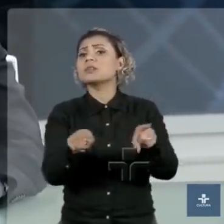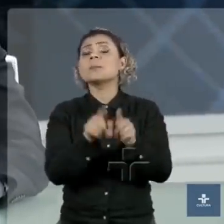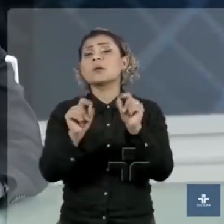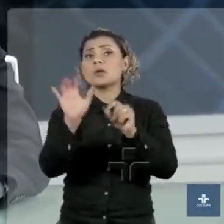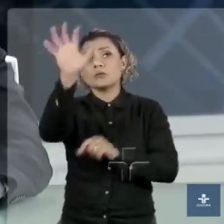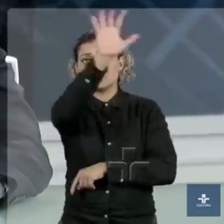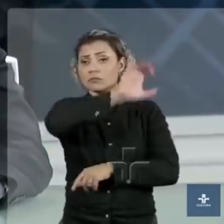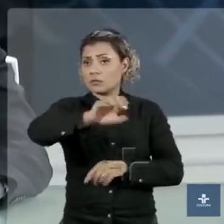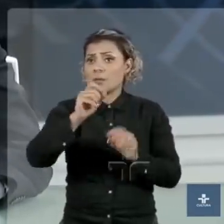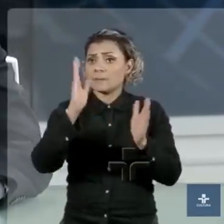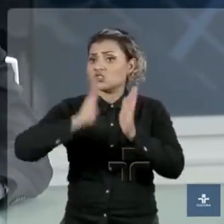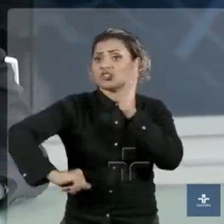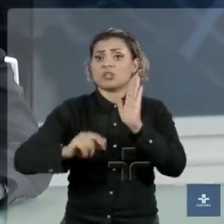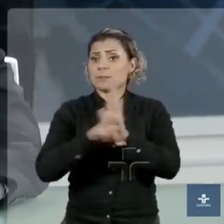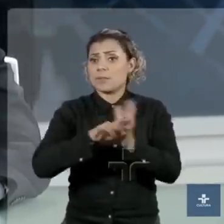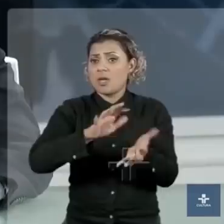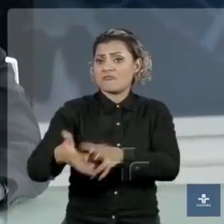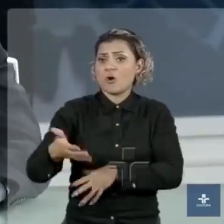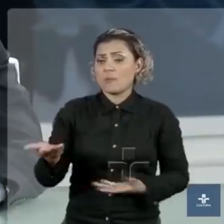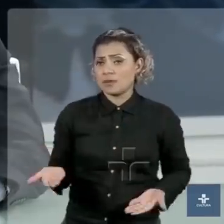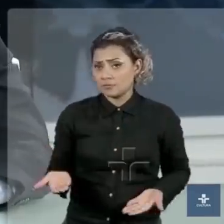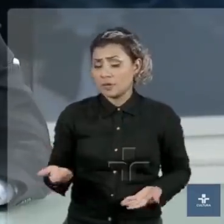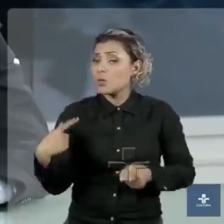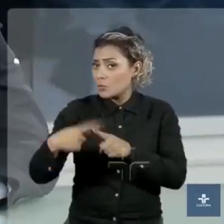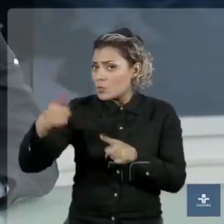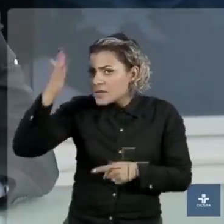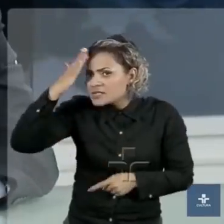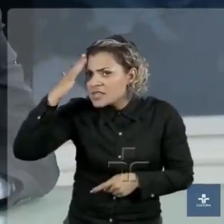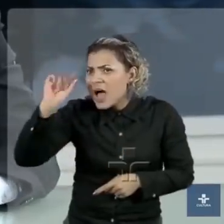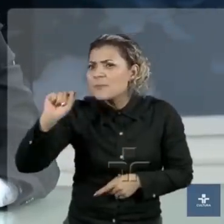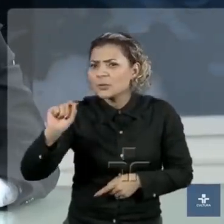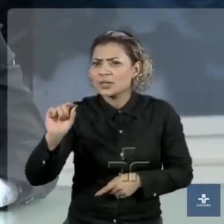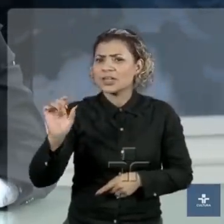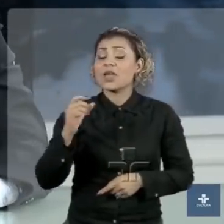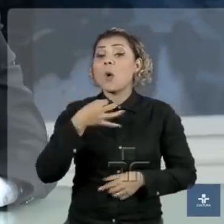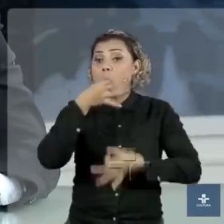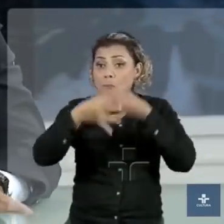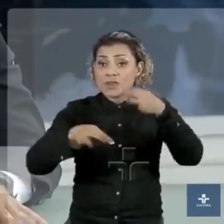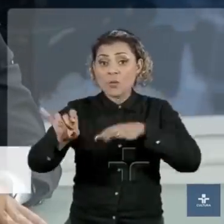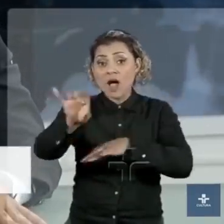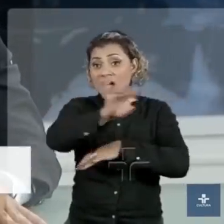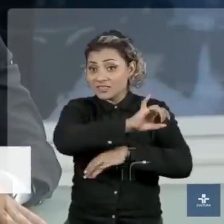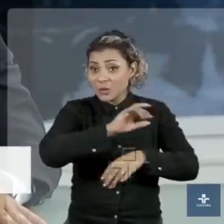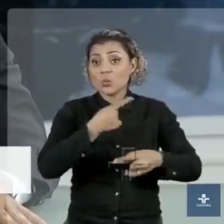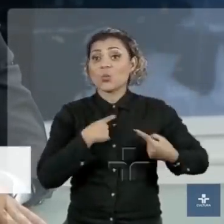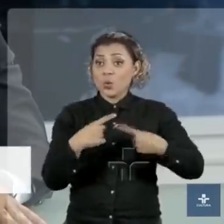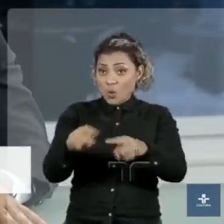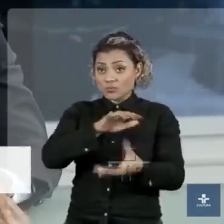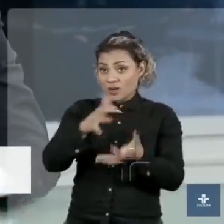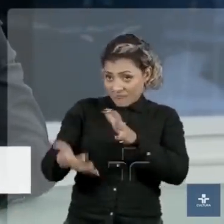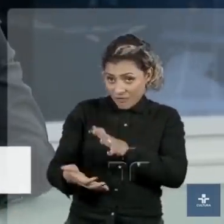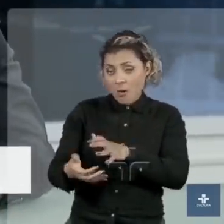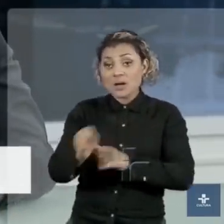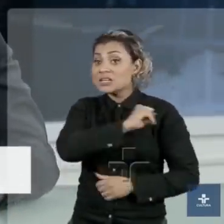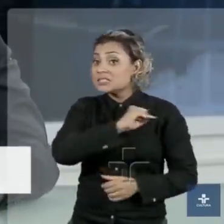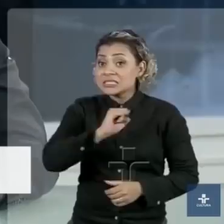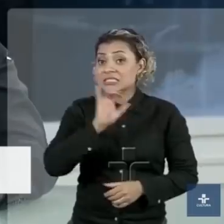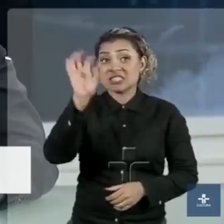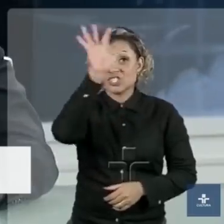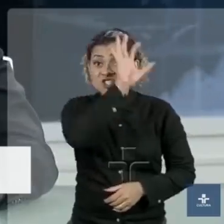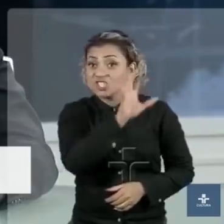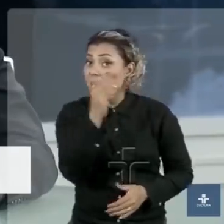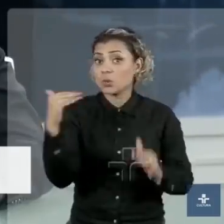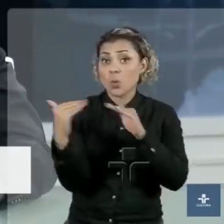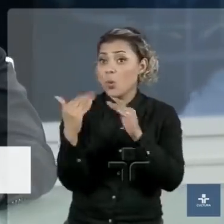estados da reforma previdenciária. Porque ele sabe muito bem que, apesar da posição contrária do partido em relação à reforma, se os estados não